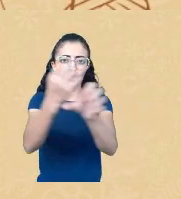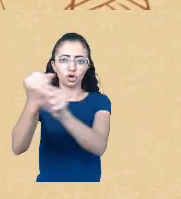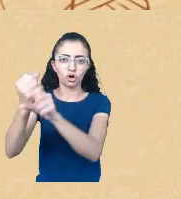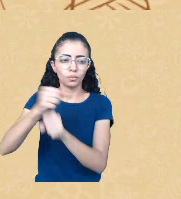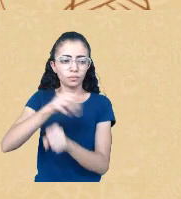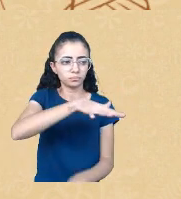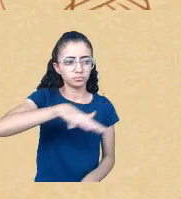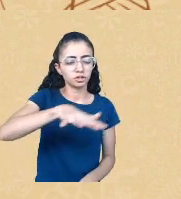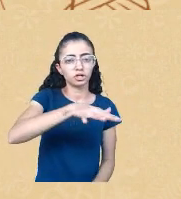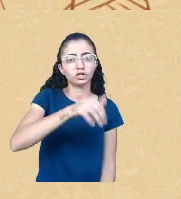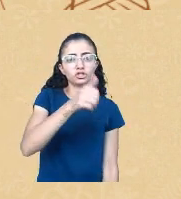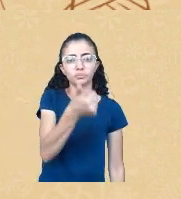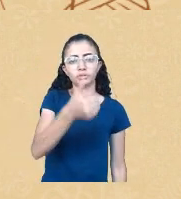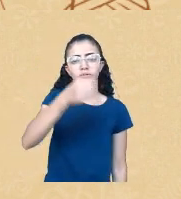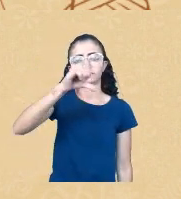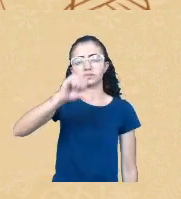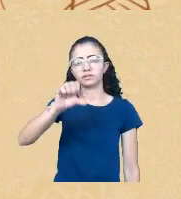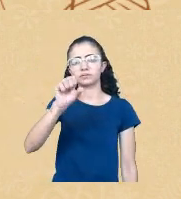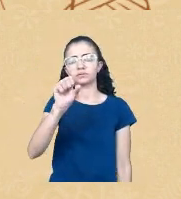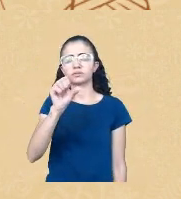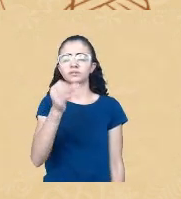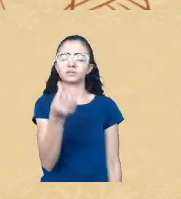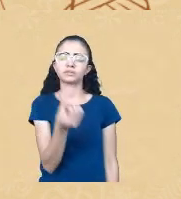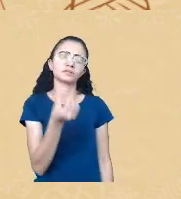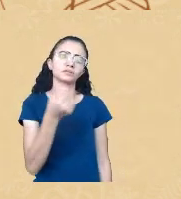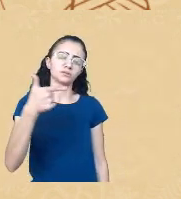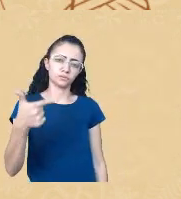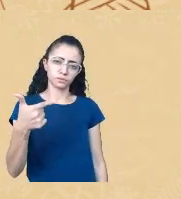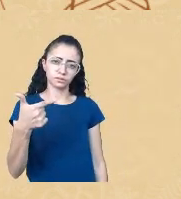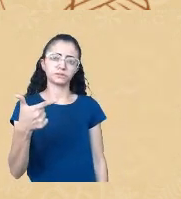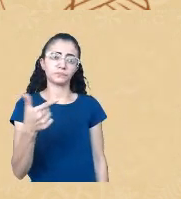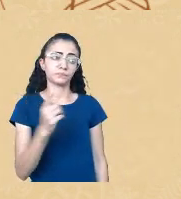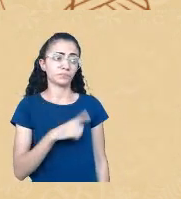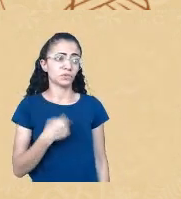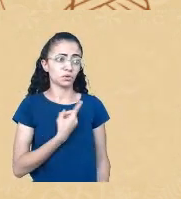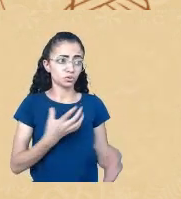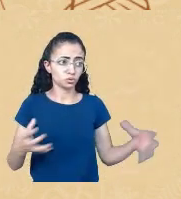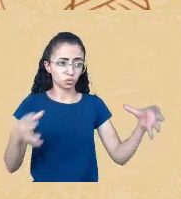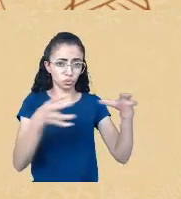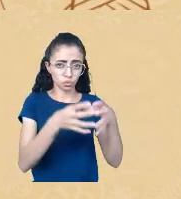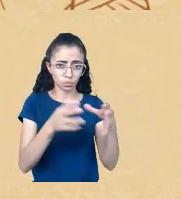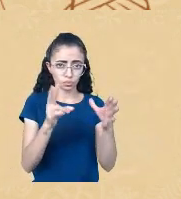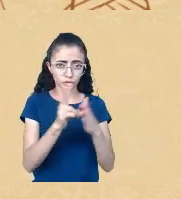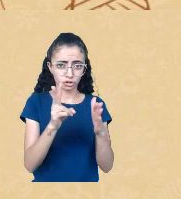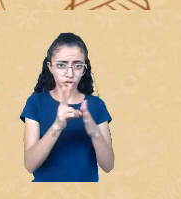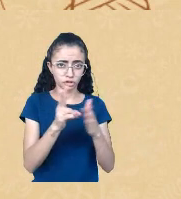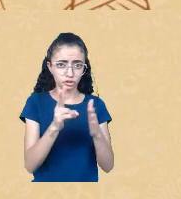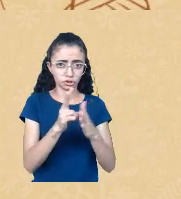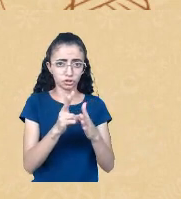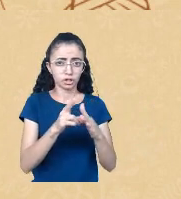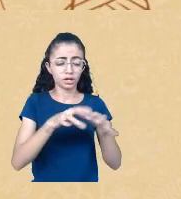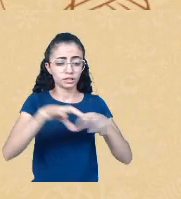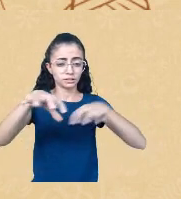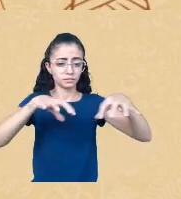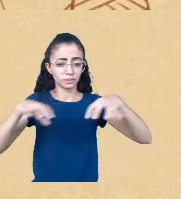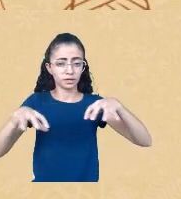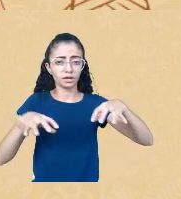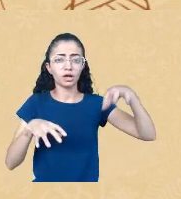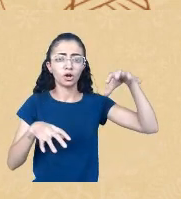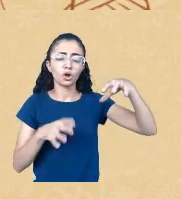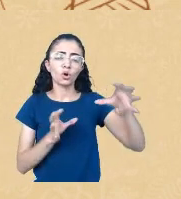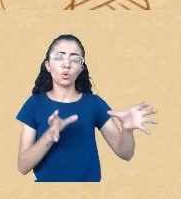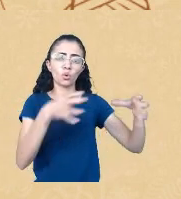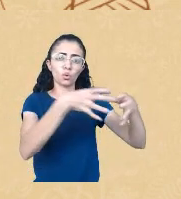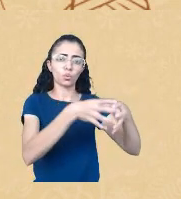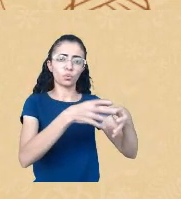recenseamento nós indígenas aparecemos através da categoria caboclo que aqui